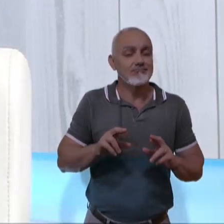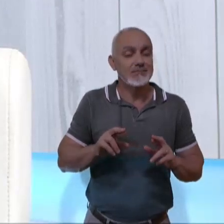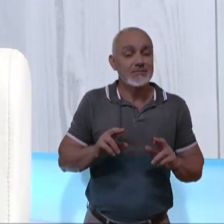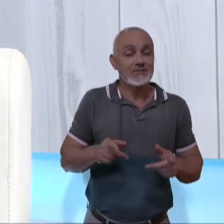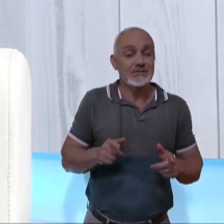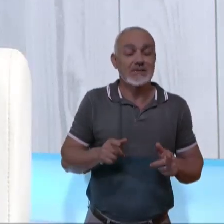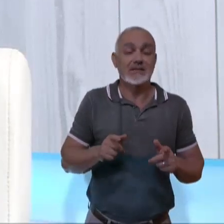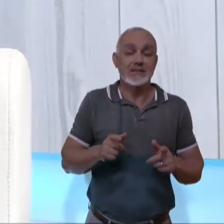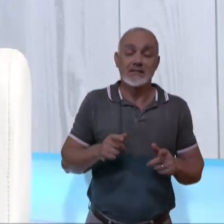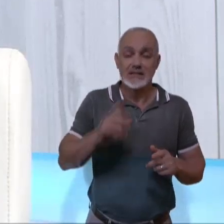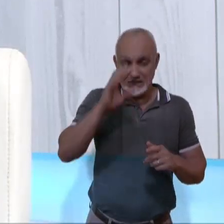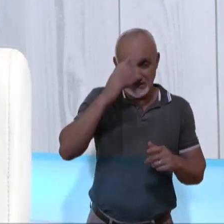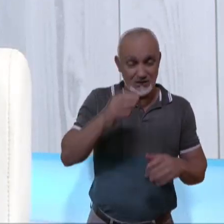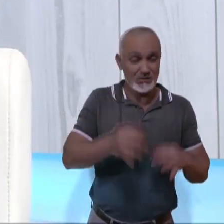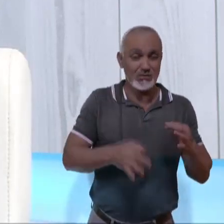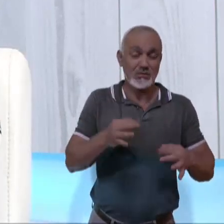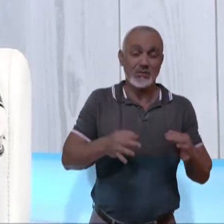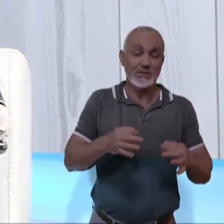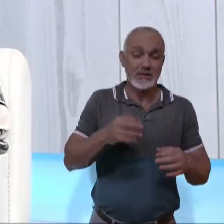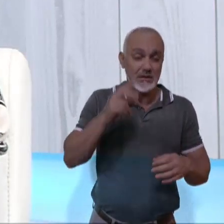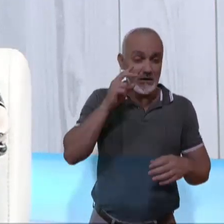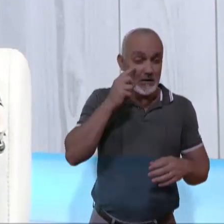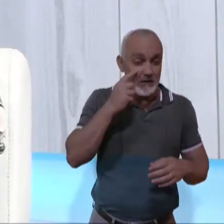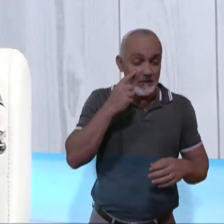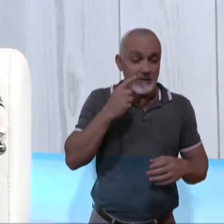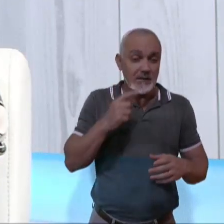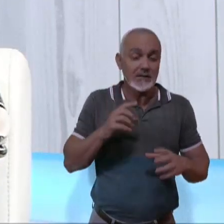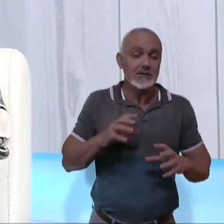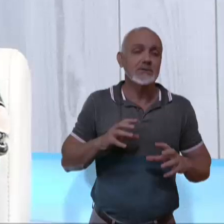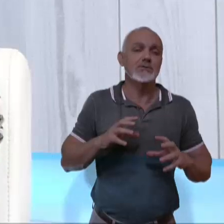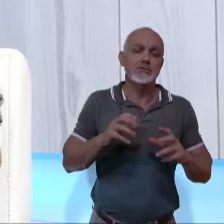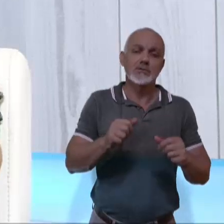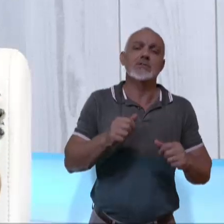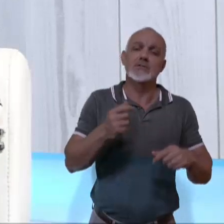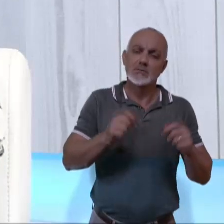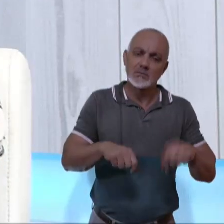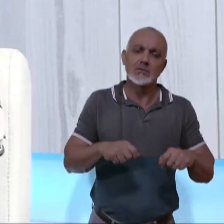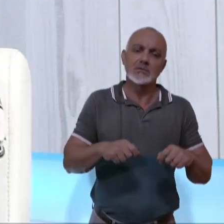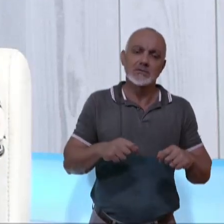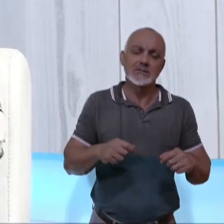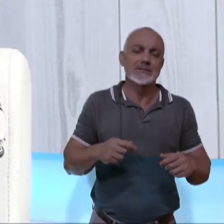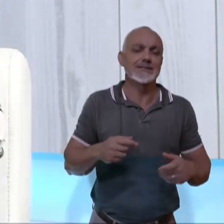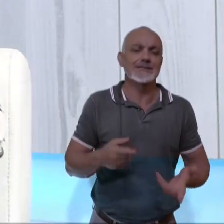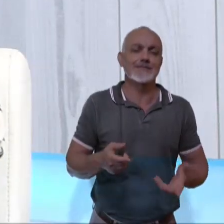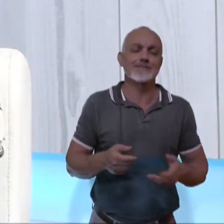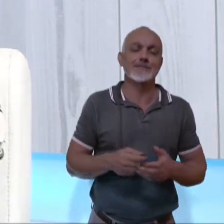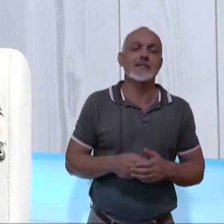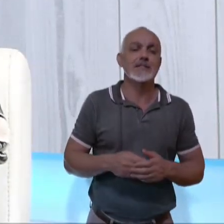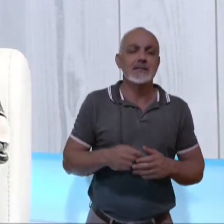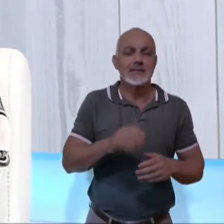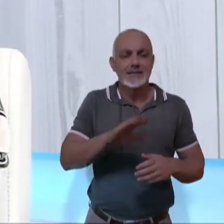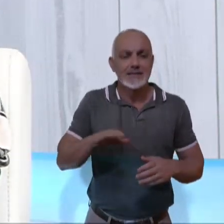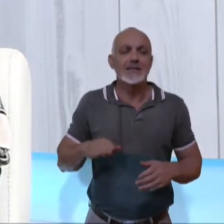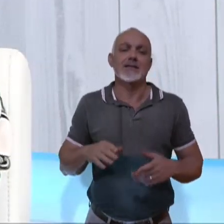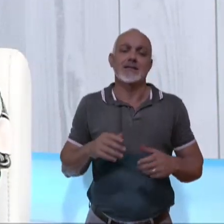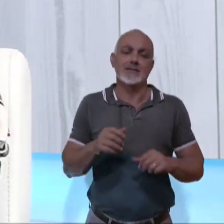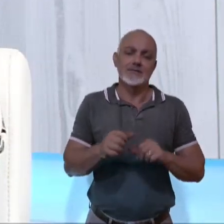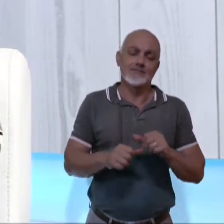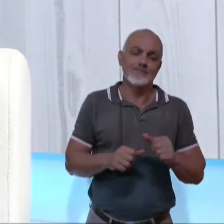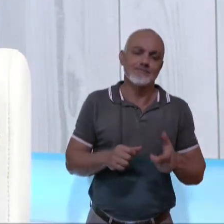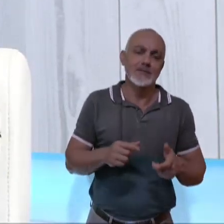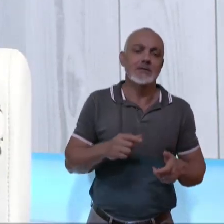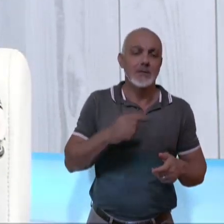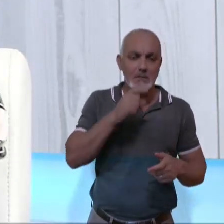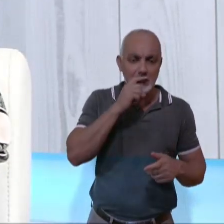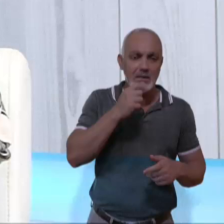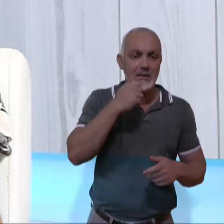juiz. E vai ser verificado todas as condições de adaptabilidade daquele menor com relação à mãe ou